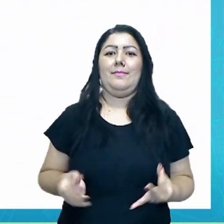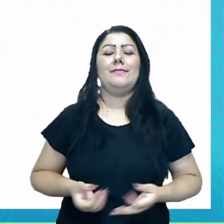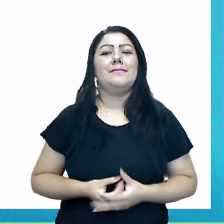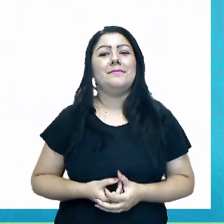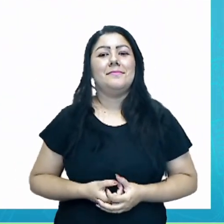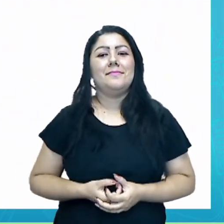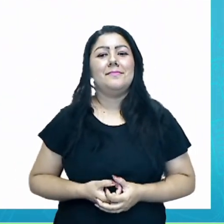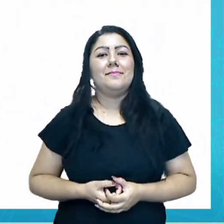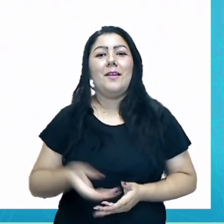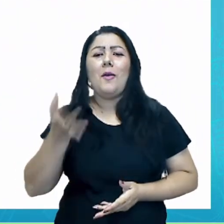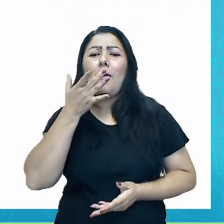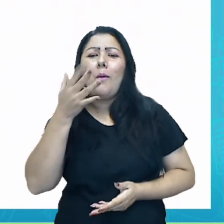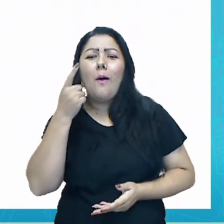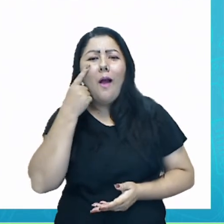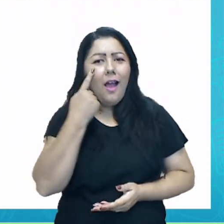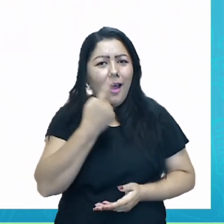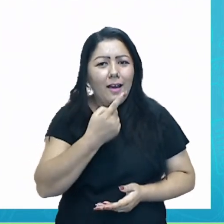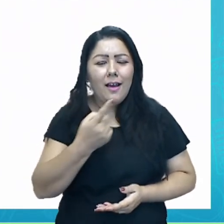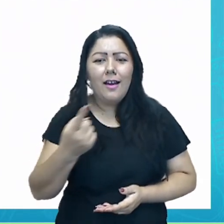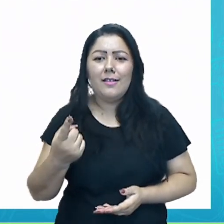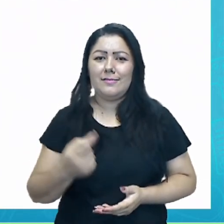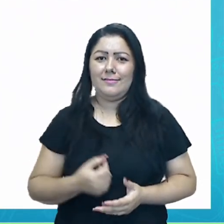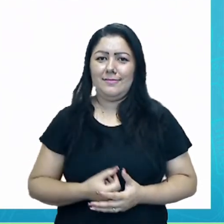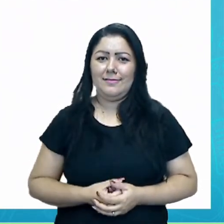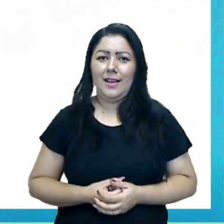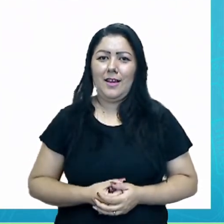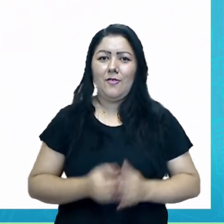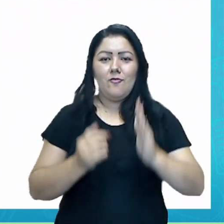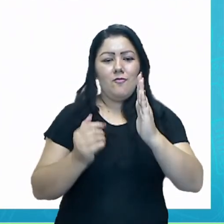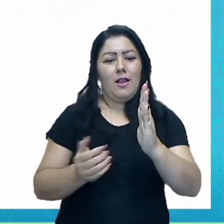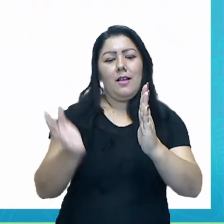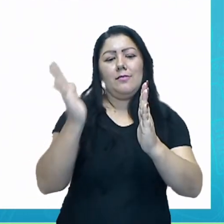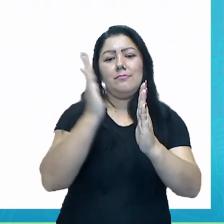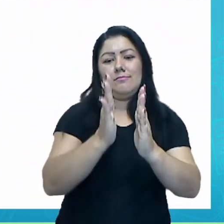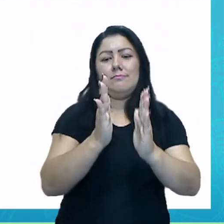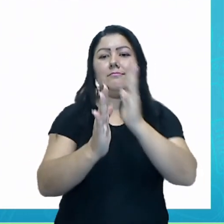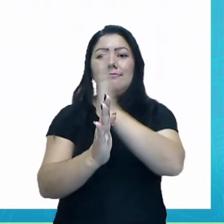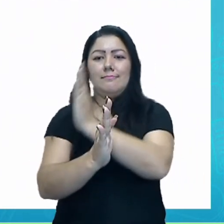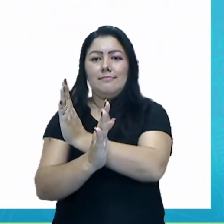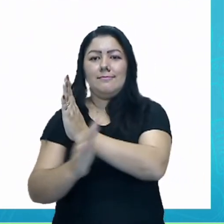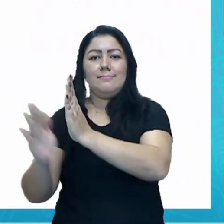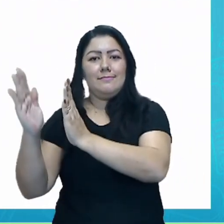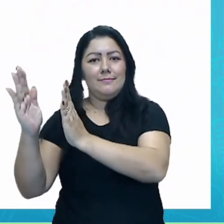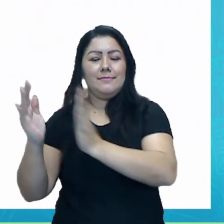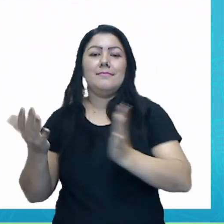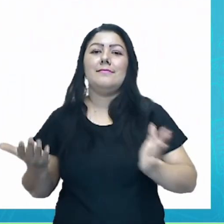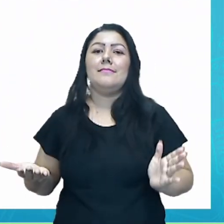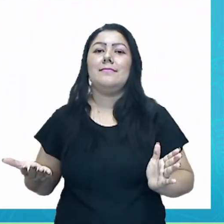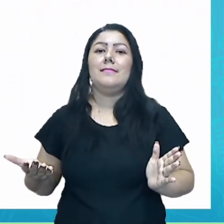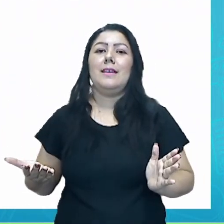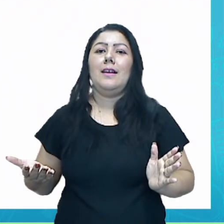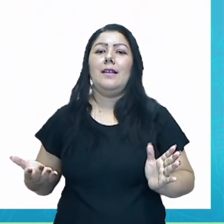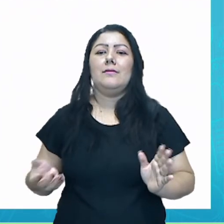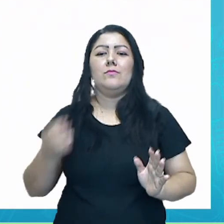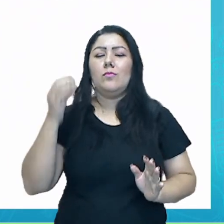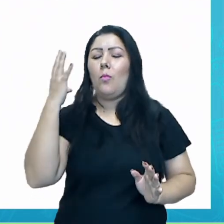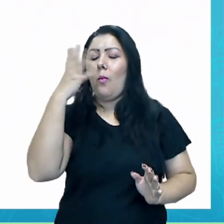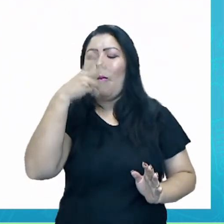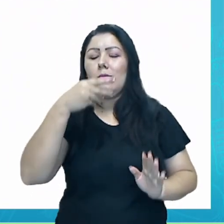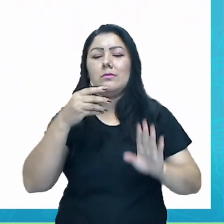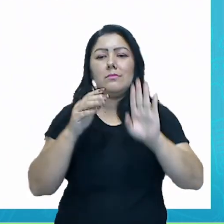Observem as cores, que vão colocar lado a lado, fazendo uma composição, uma